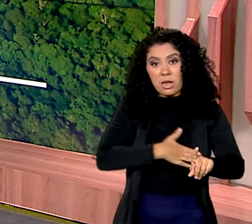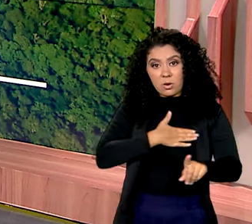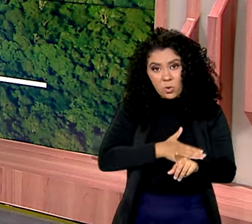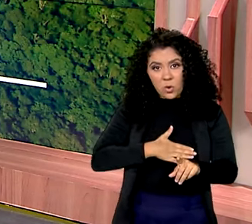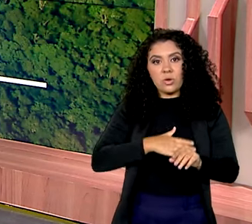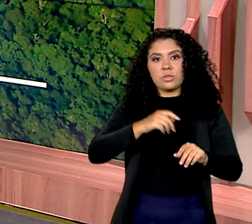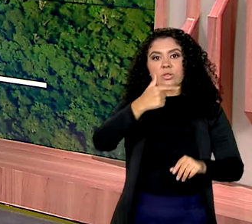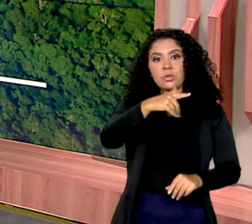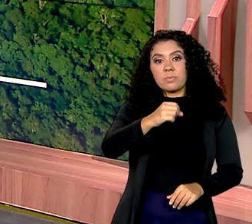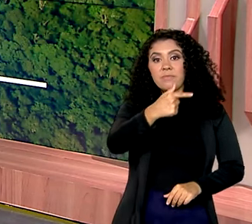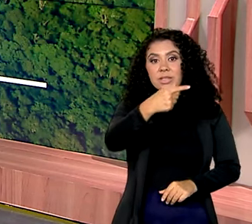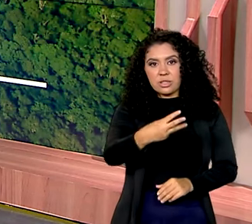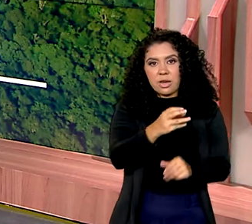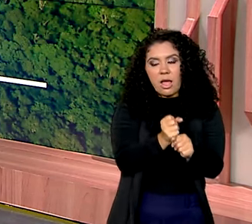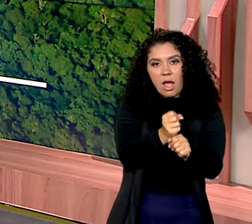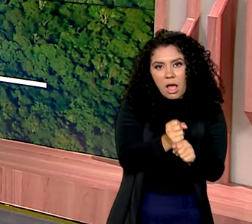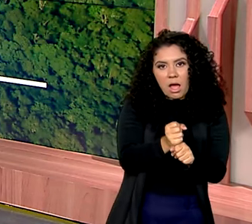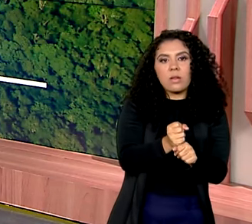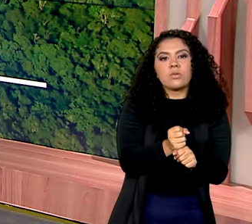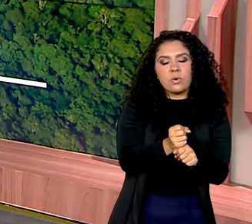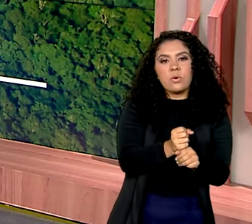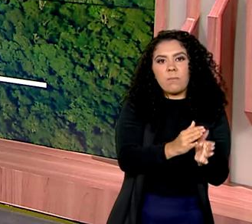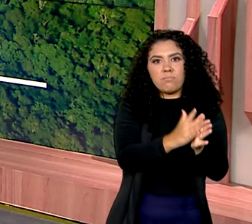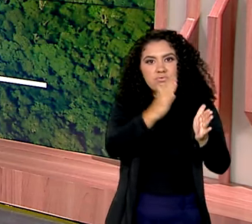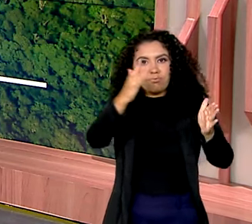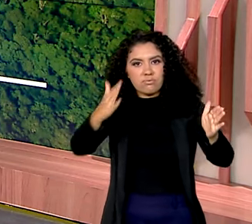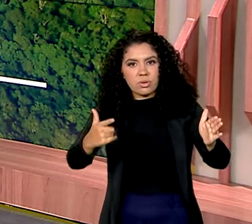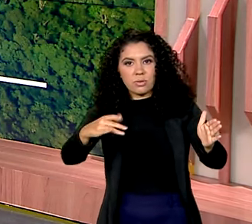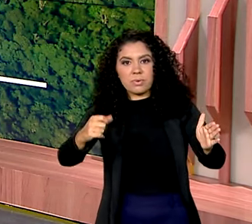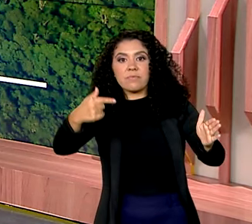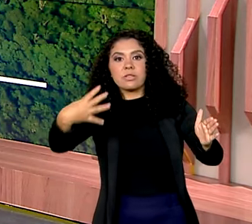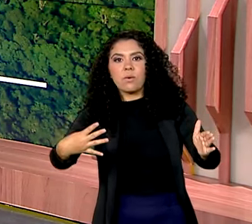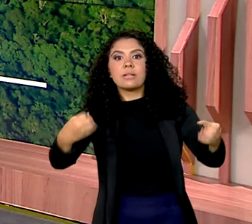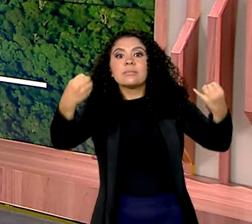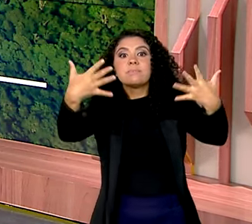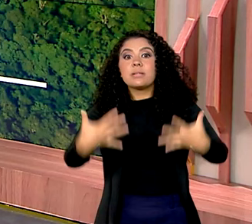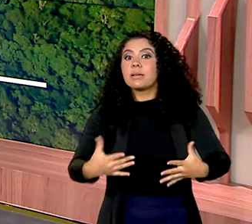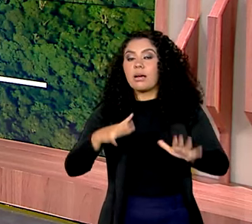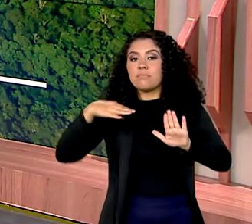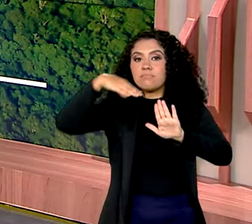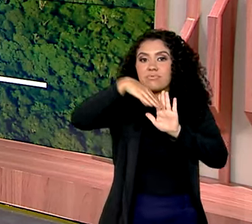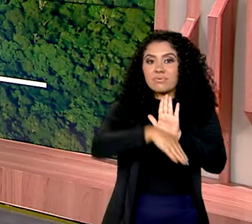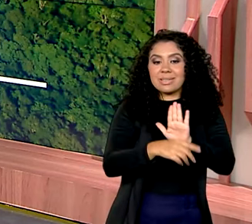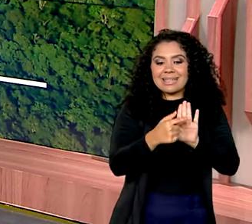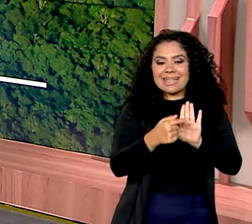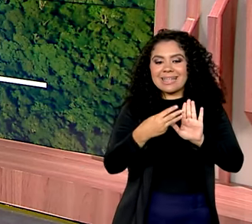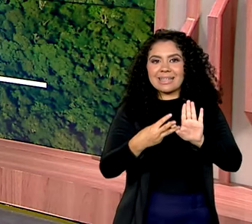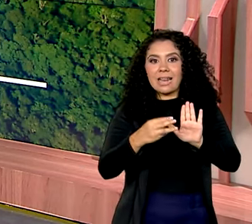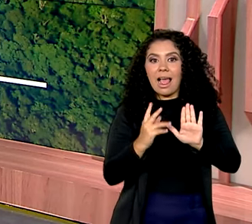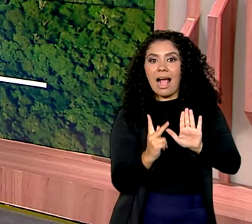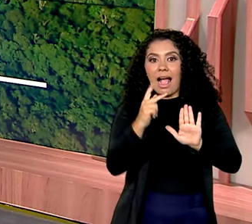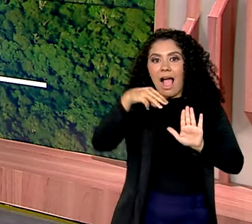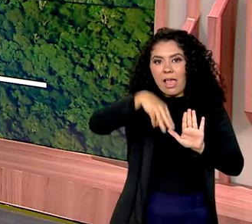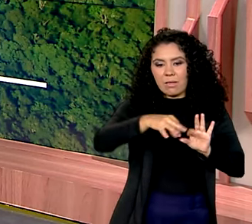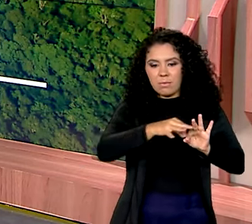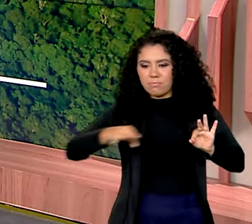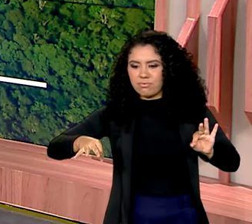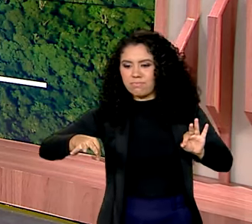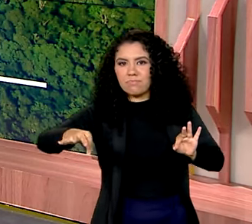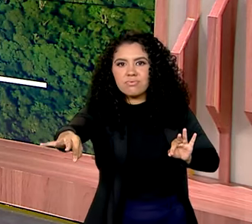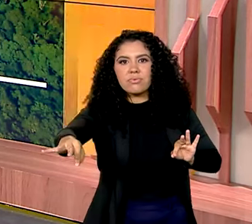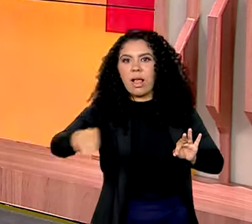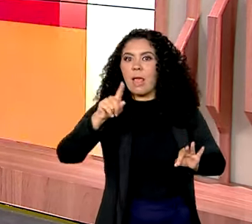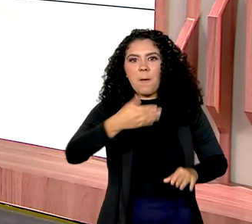março de 2024, esse número caiu para 73 quilômetros quadrados. O melhor resultado desde